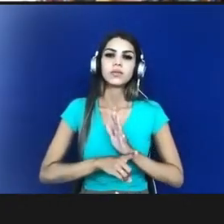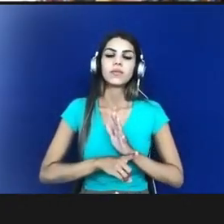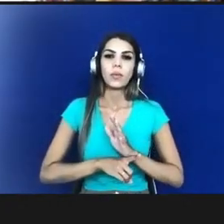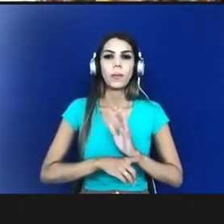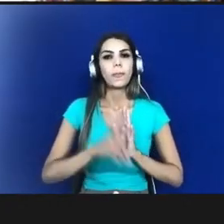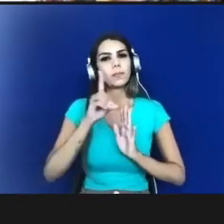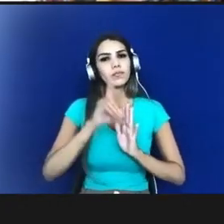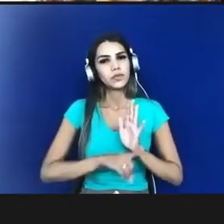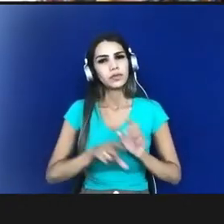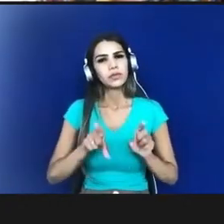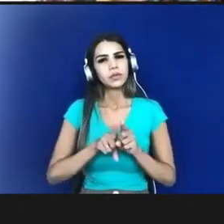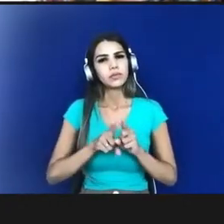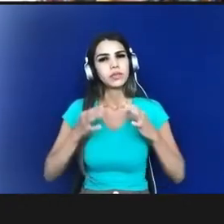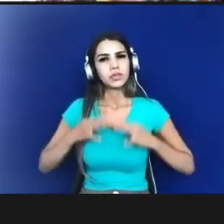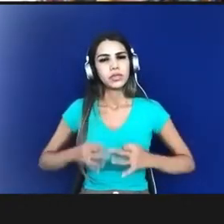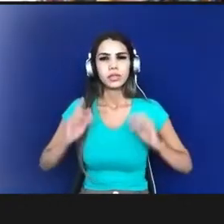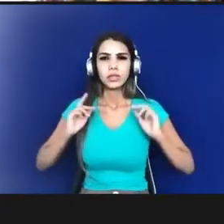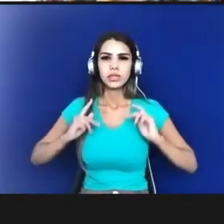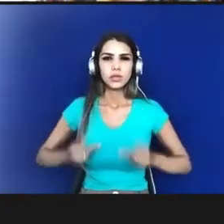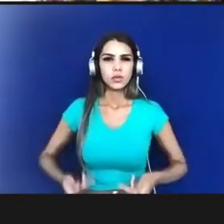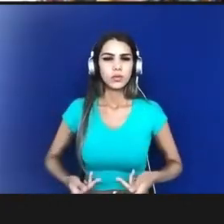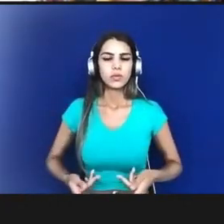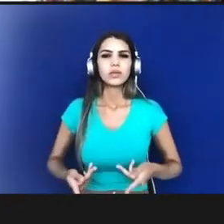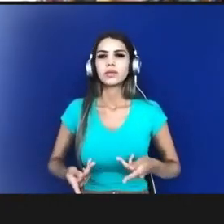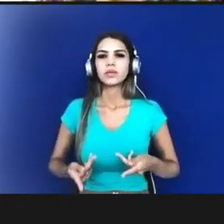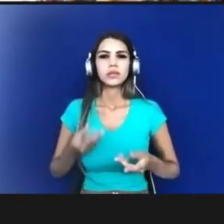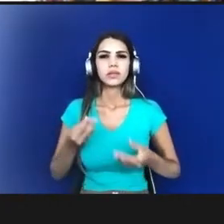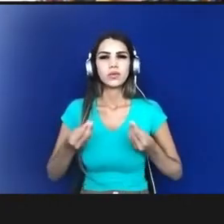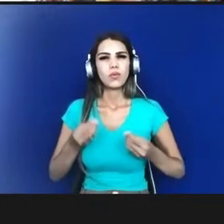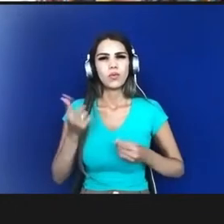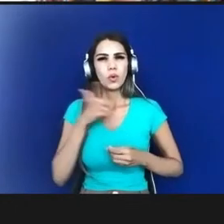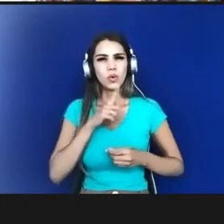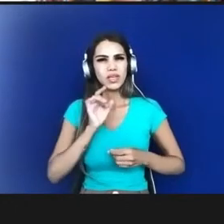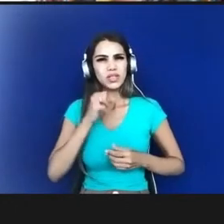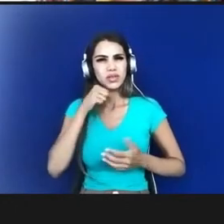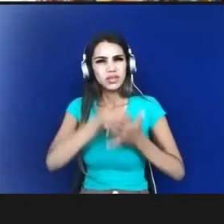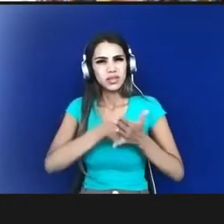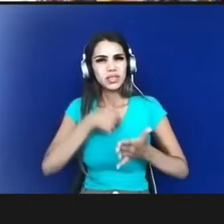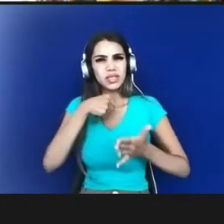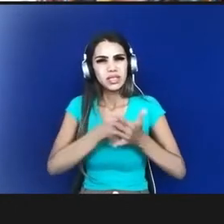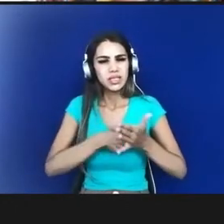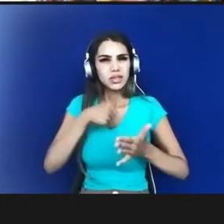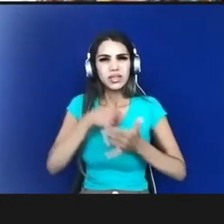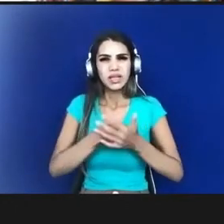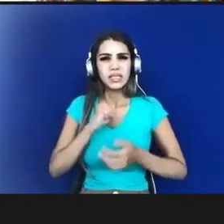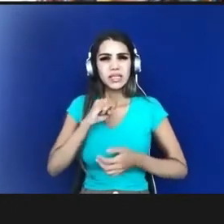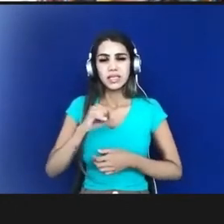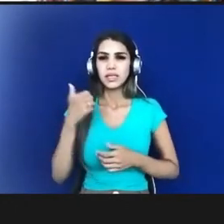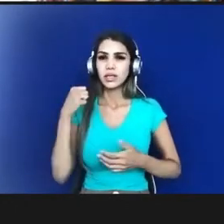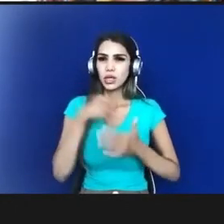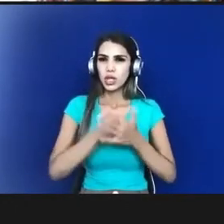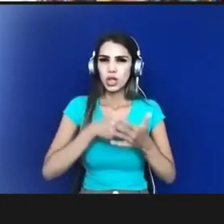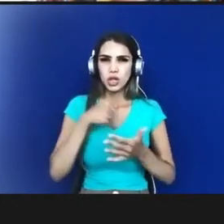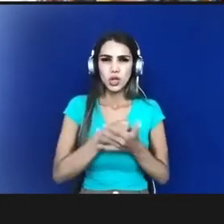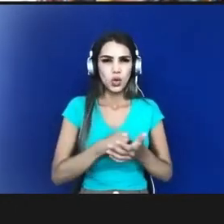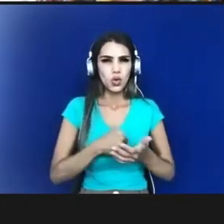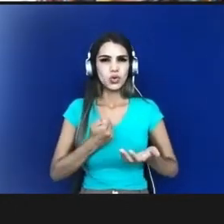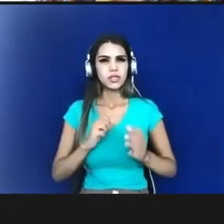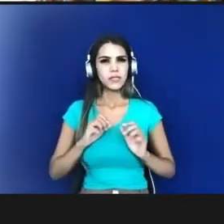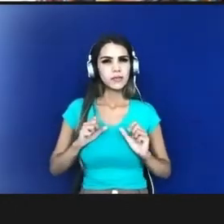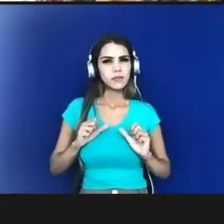humana só são conseguidos a partir de luta se não se não houver uma luta um confronto né uma